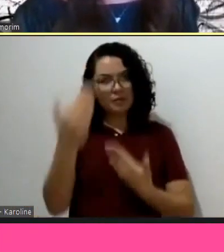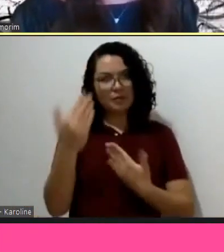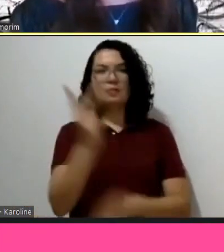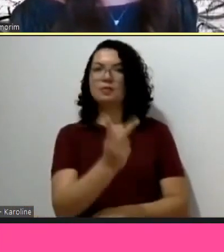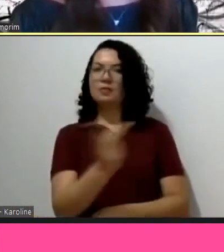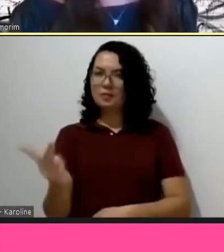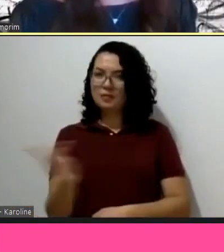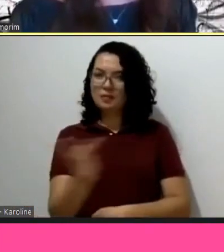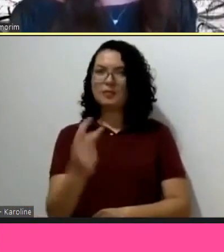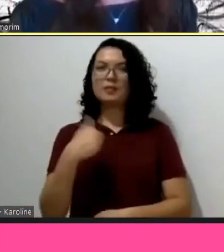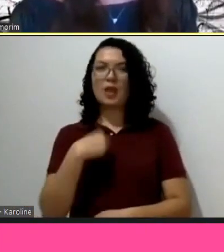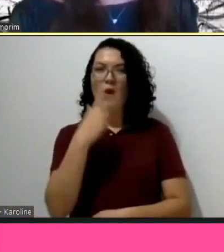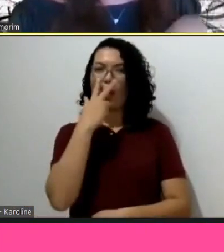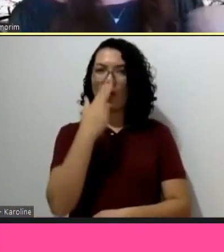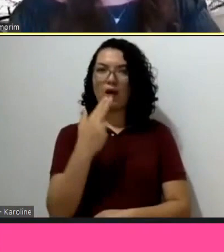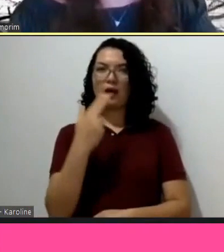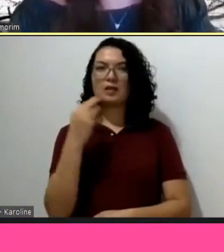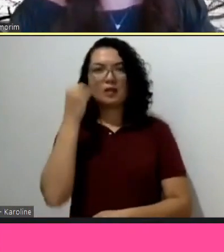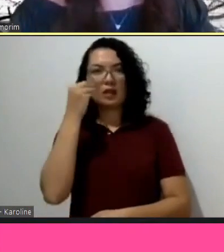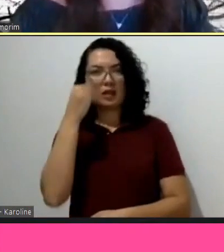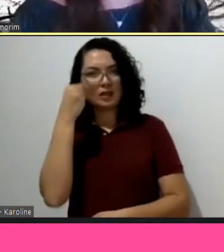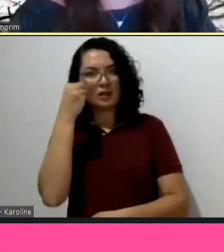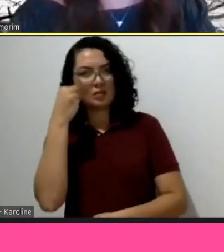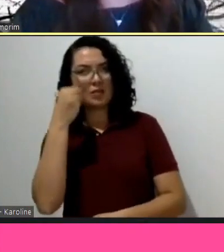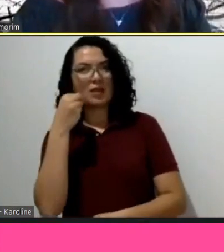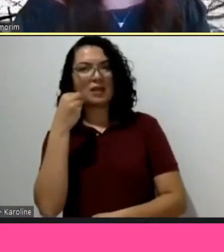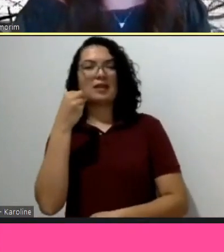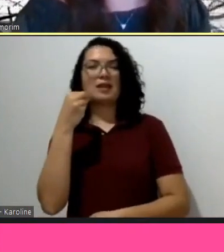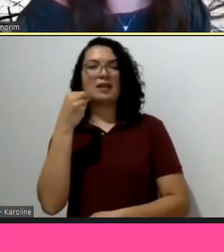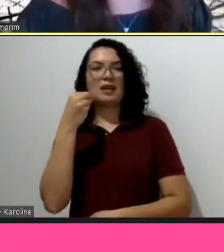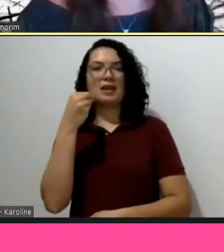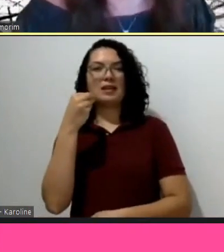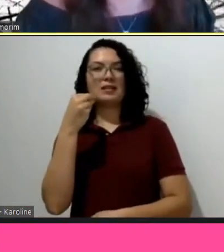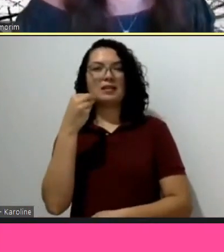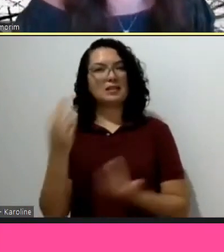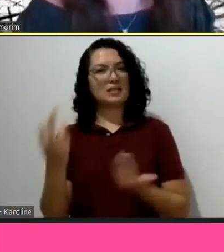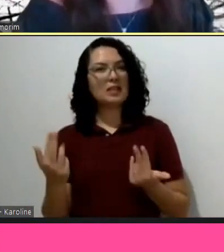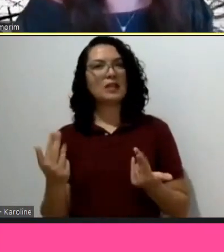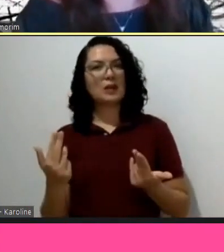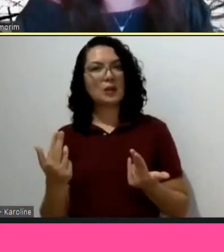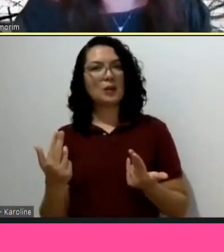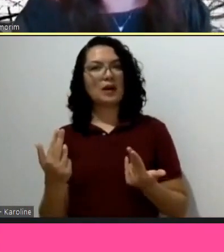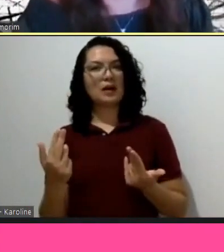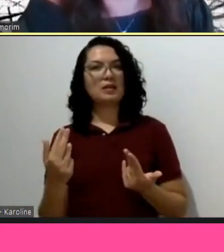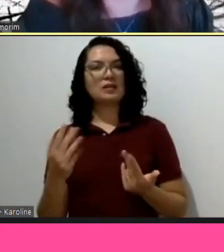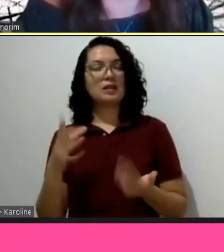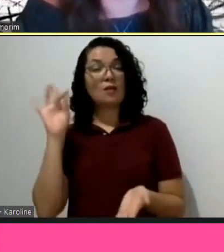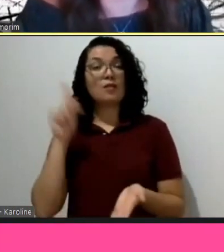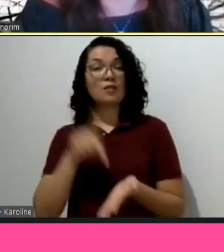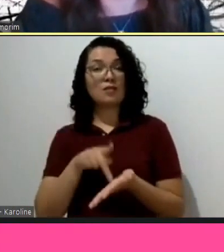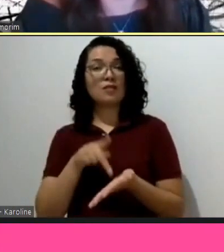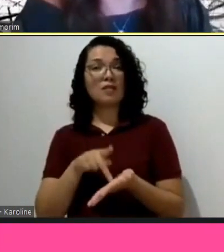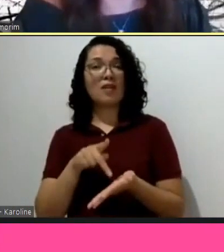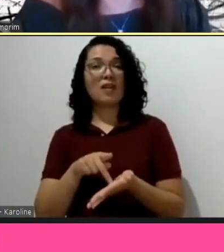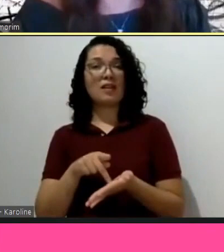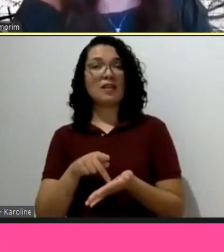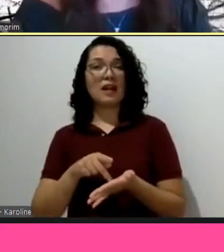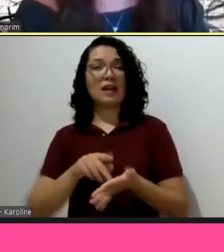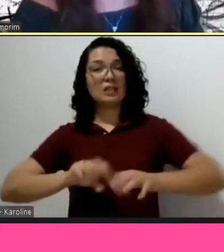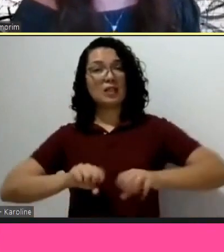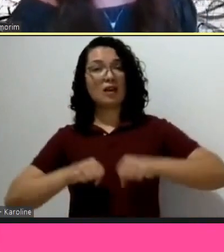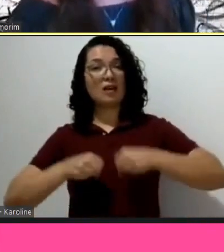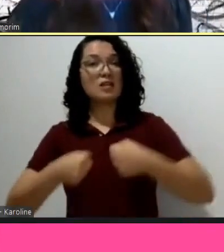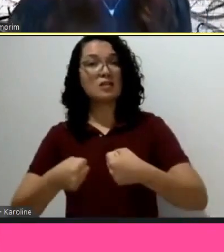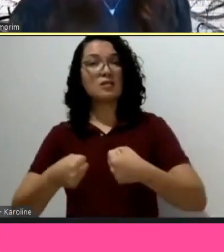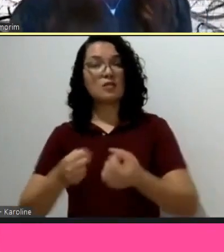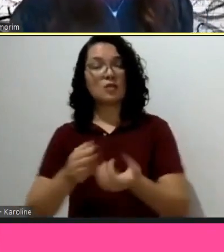citou essa coisa de você, de fato, ter a iniciativa antes que haja um movimento institucional, e que